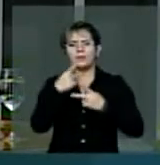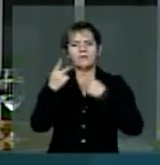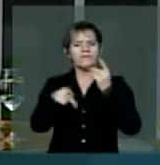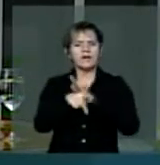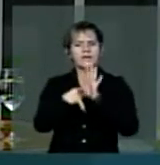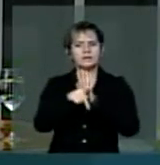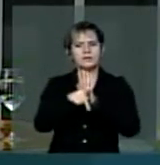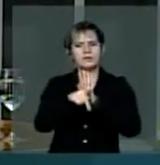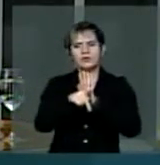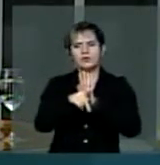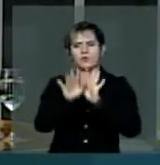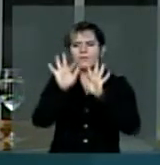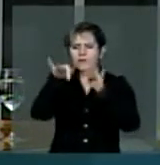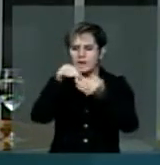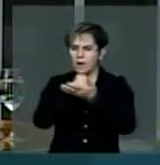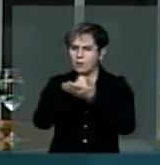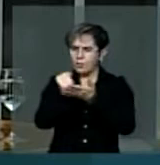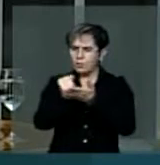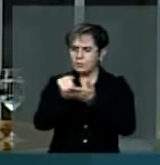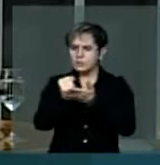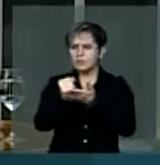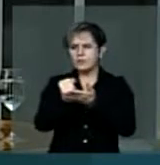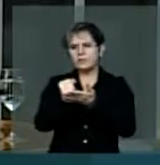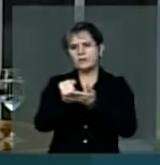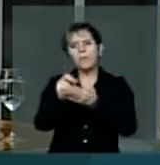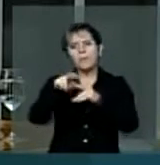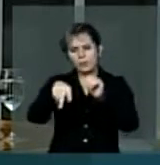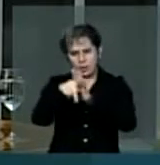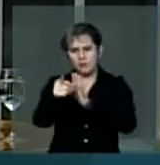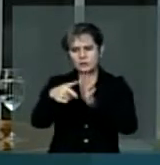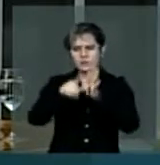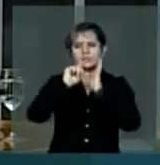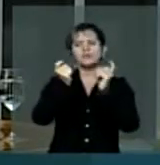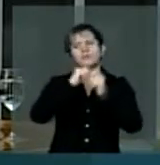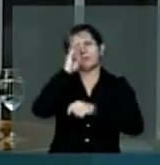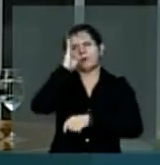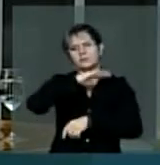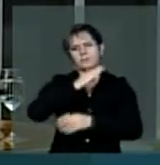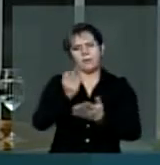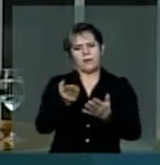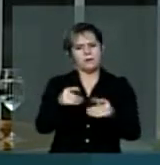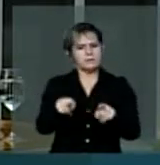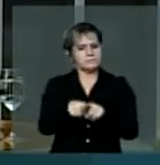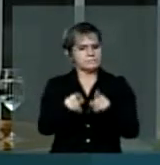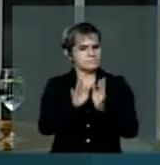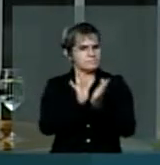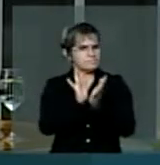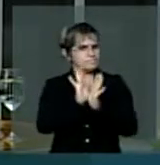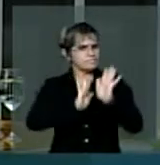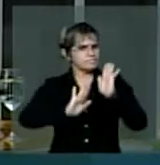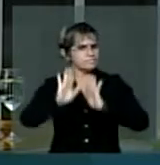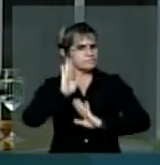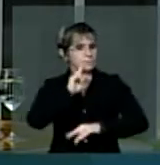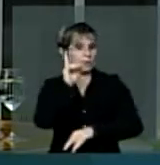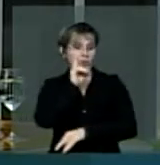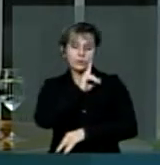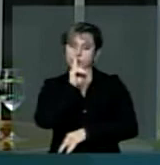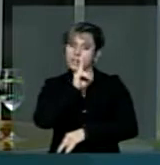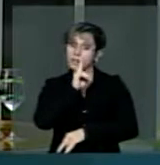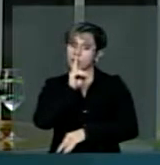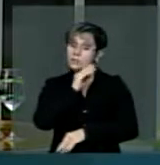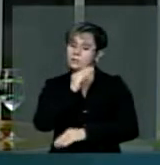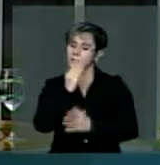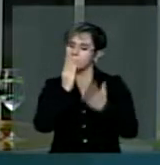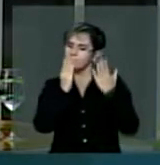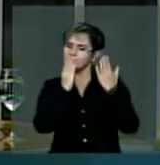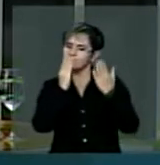As maiorias do PT, filiadas ou simpatizantes, Têm que cuidar com urgência de